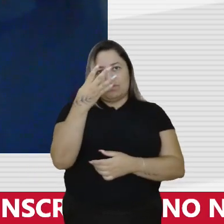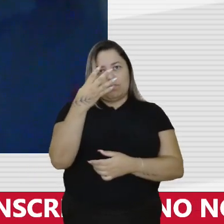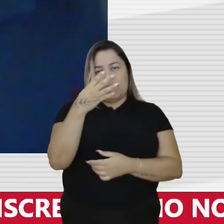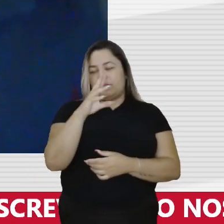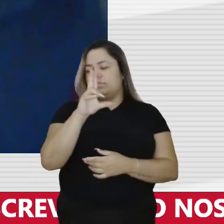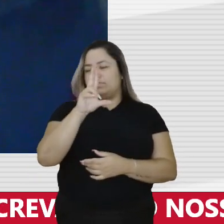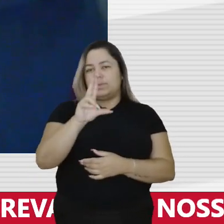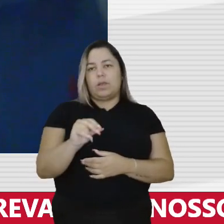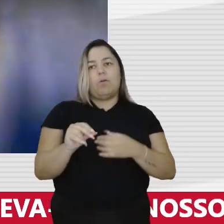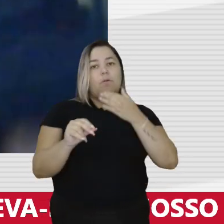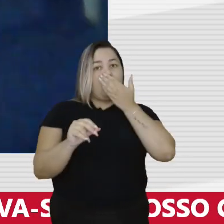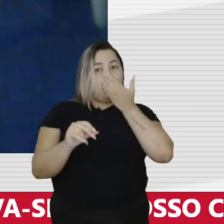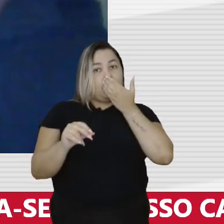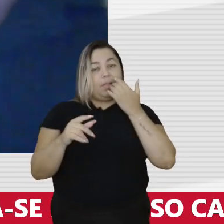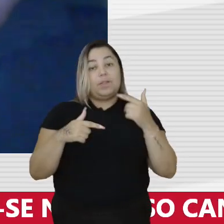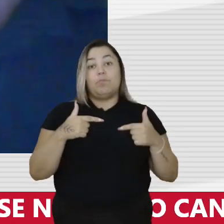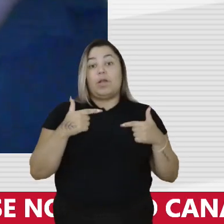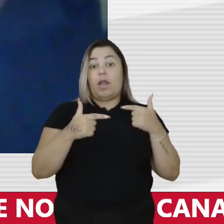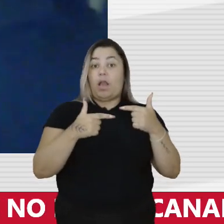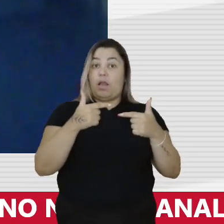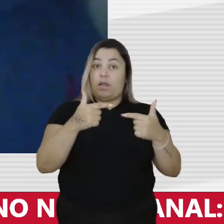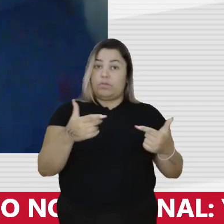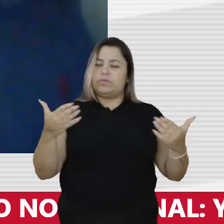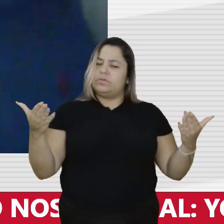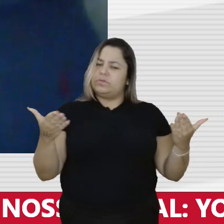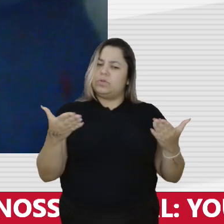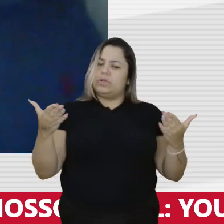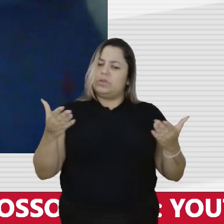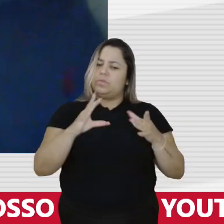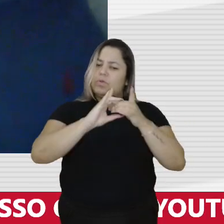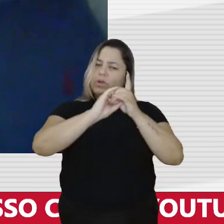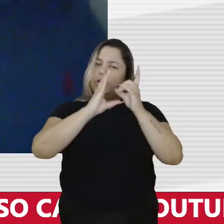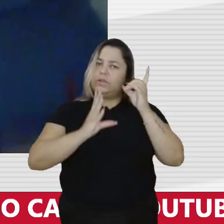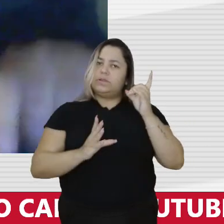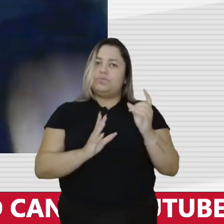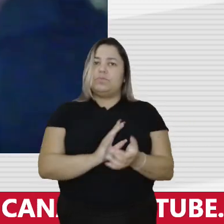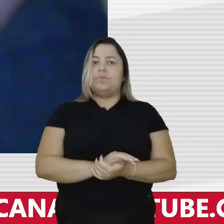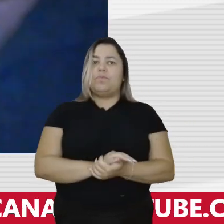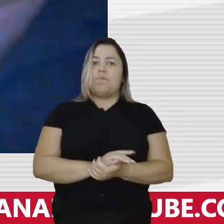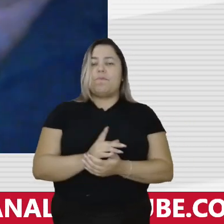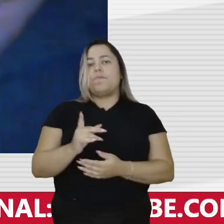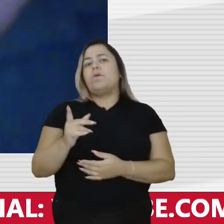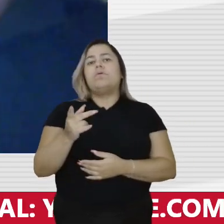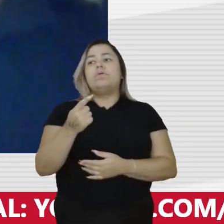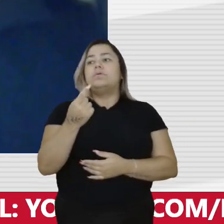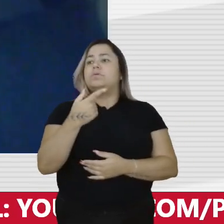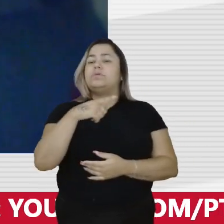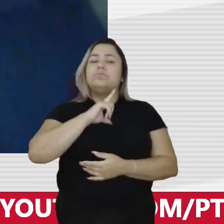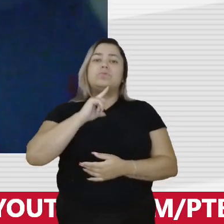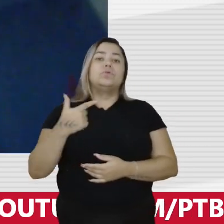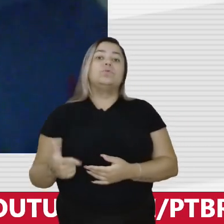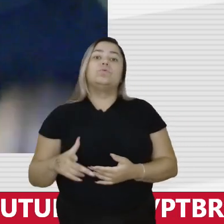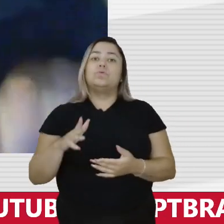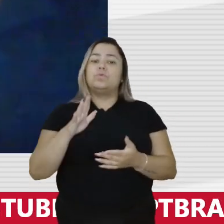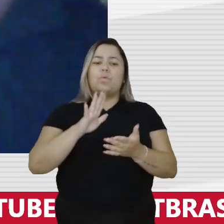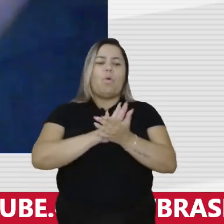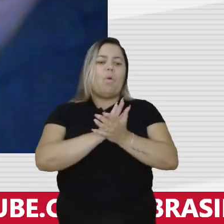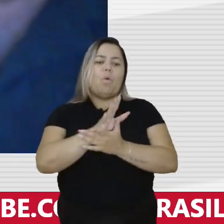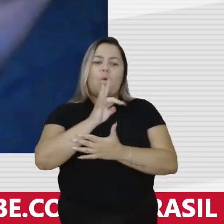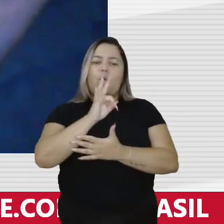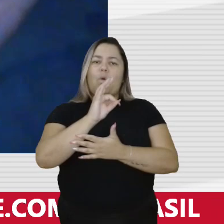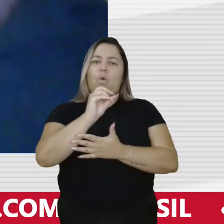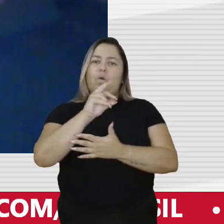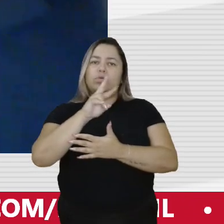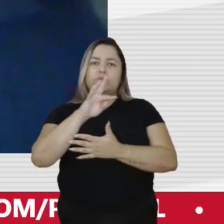luta sobre a democracia atual. Nós não queremos que digam que não houve tortura, que digam que